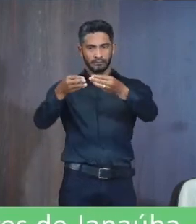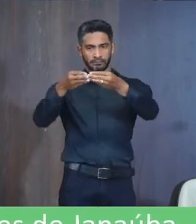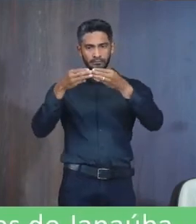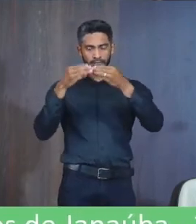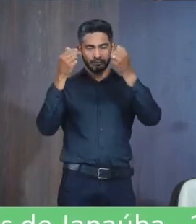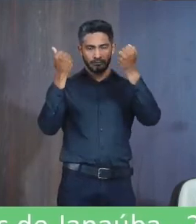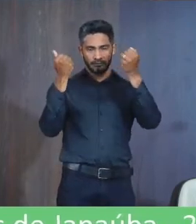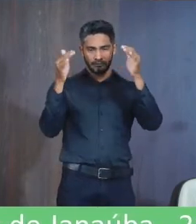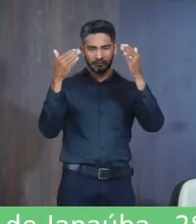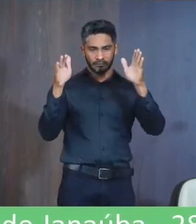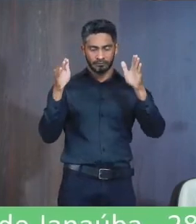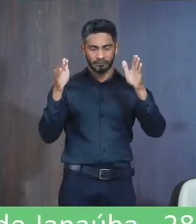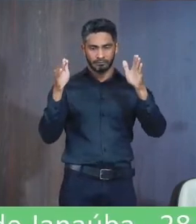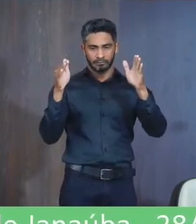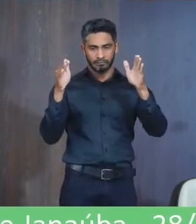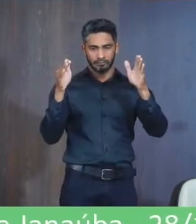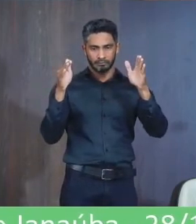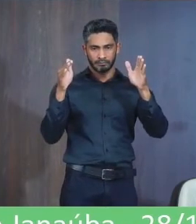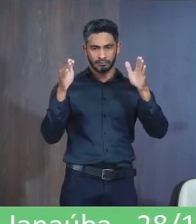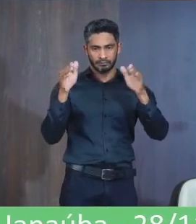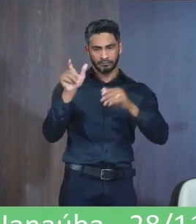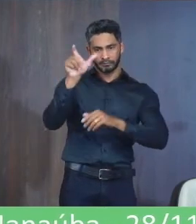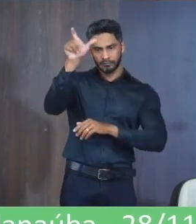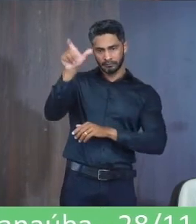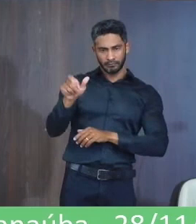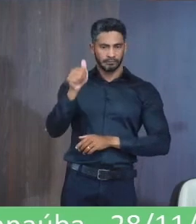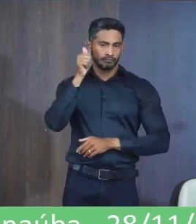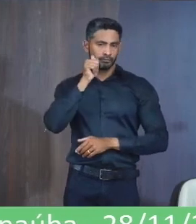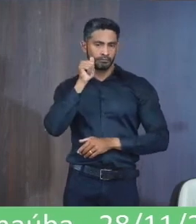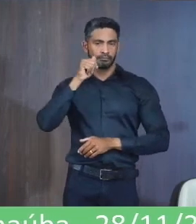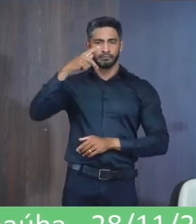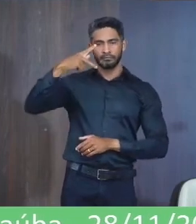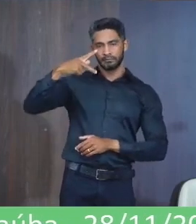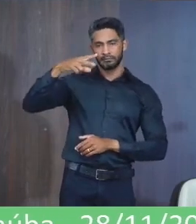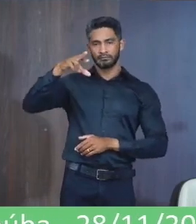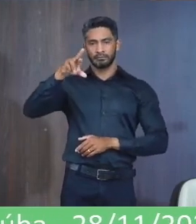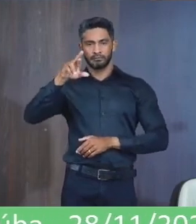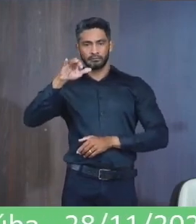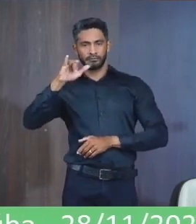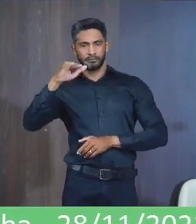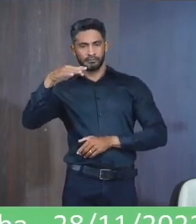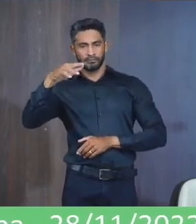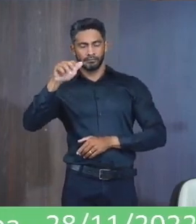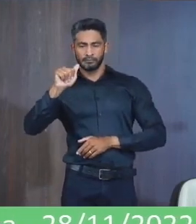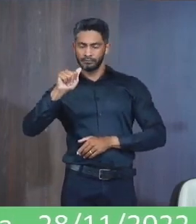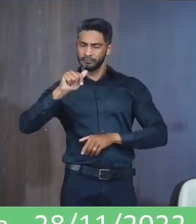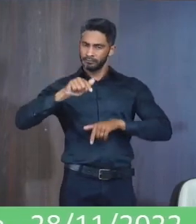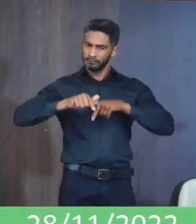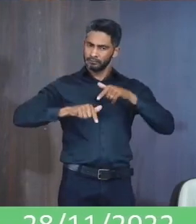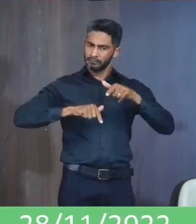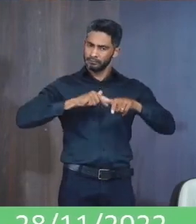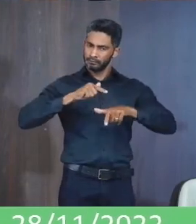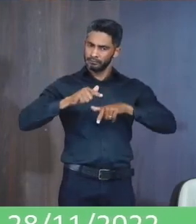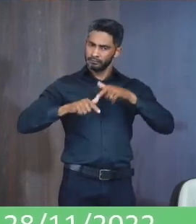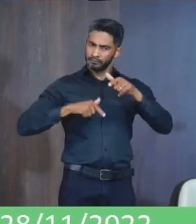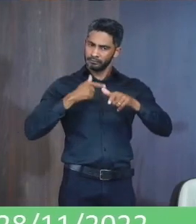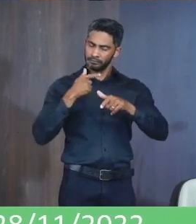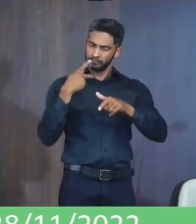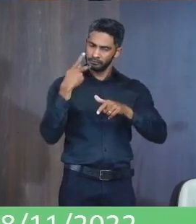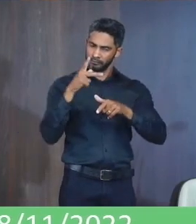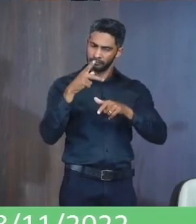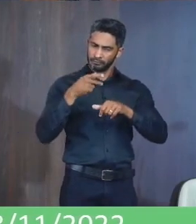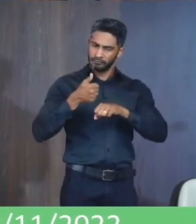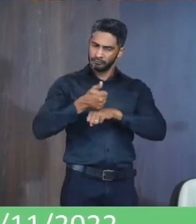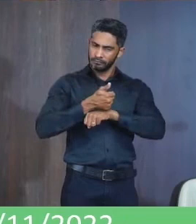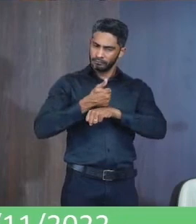aplausos Ao atleta Priscila Ferreira Da Silva Pela excelência Demonstrada No exercício Da profissão